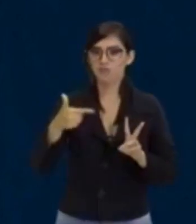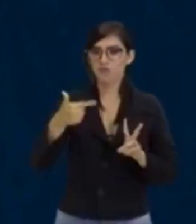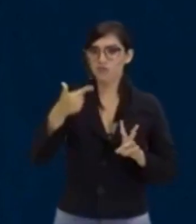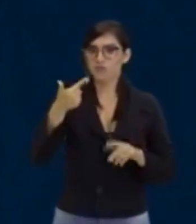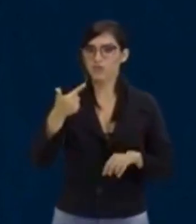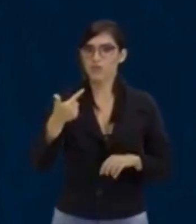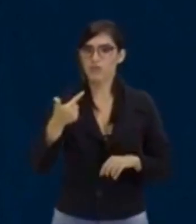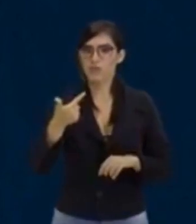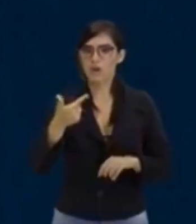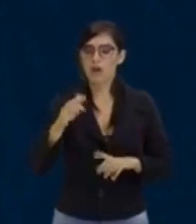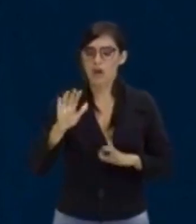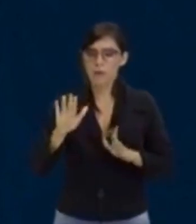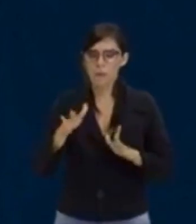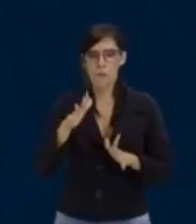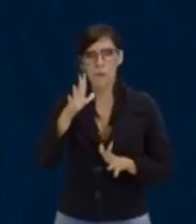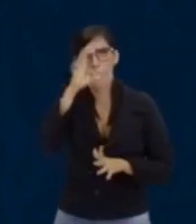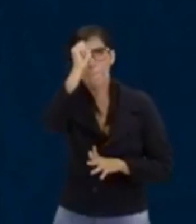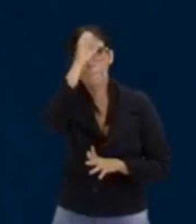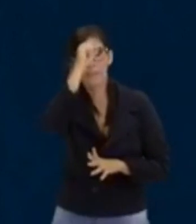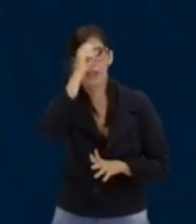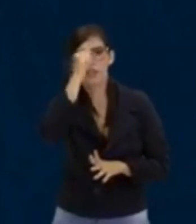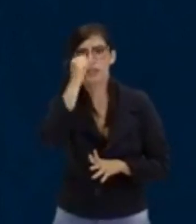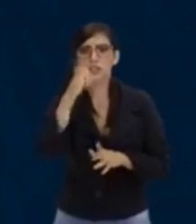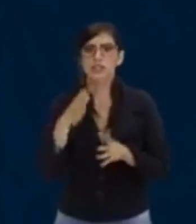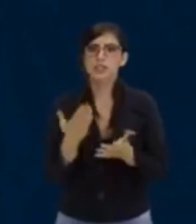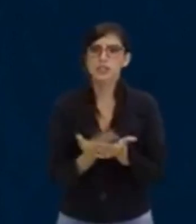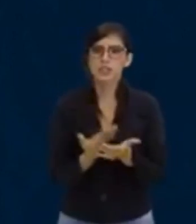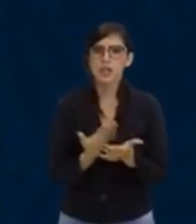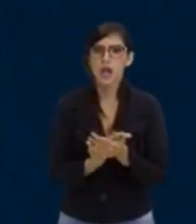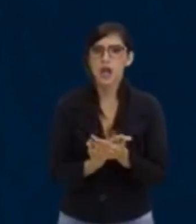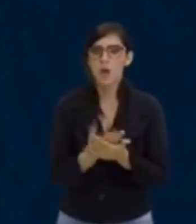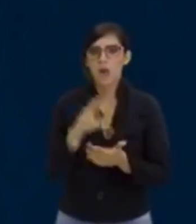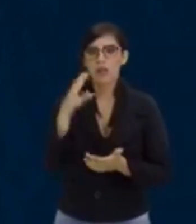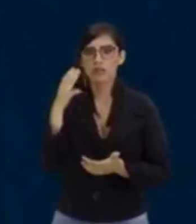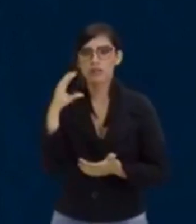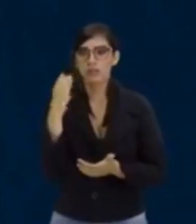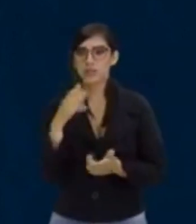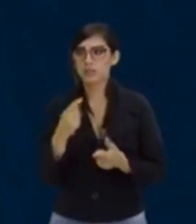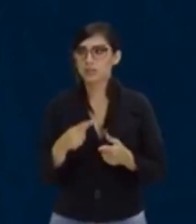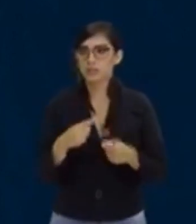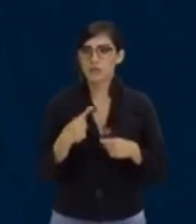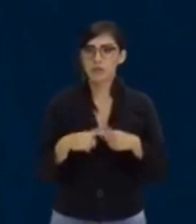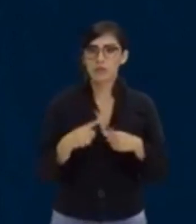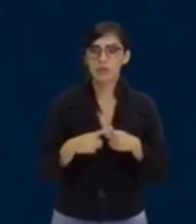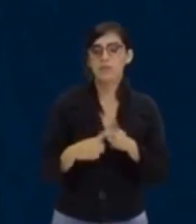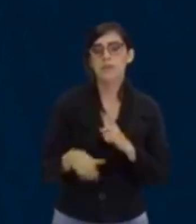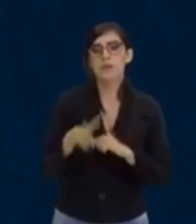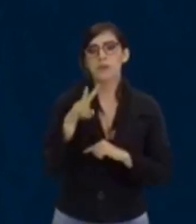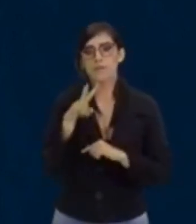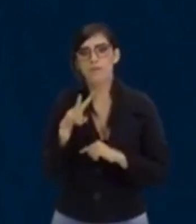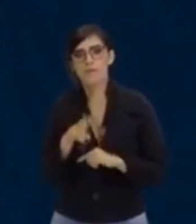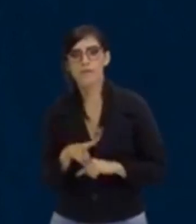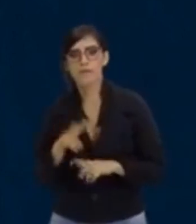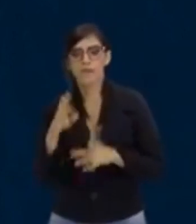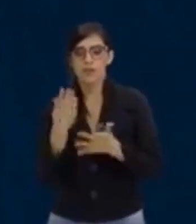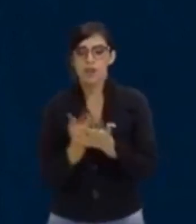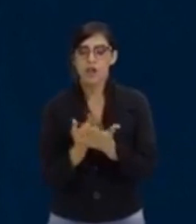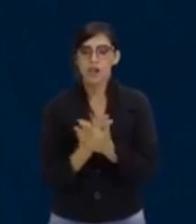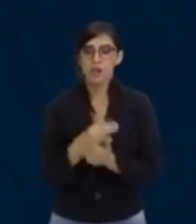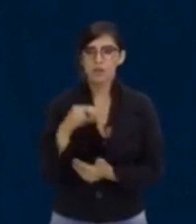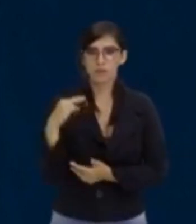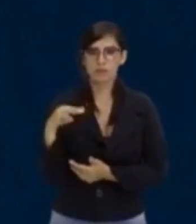lá na minha aula de ciências e eu vi em algum momento, em algumas aulas de matemática, mas eu não lembro o que são essas raízes.